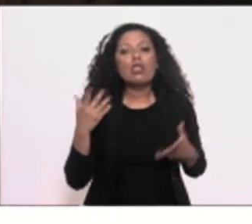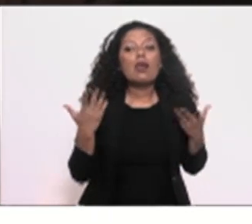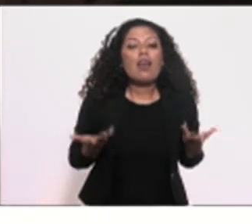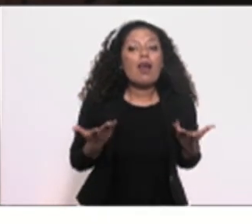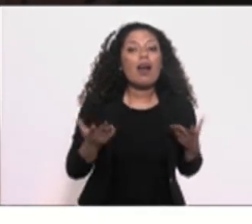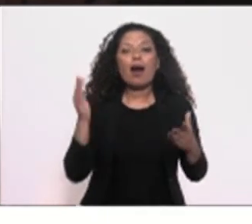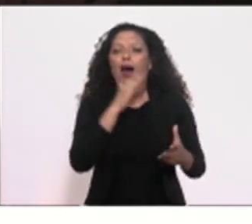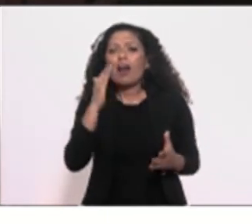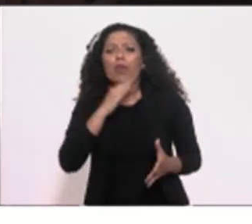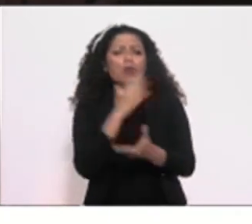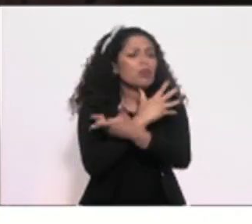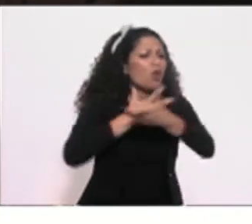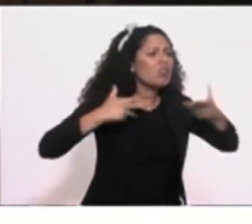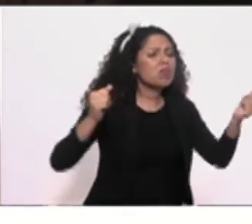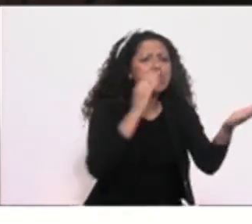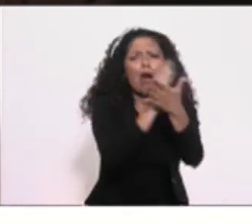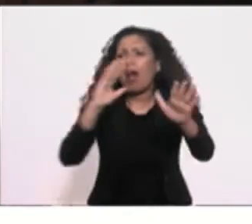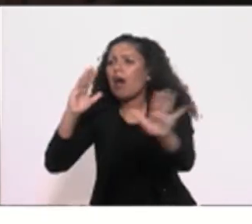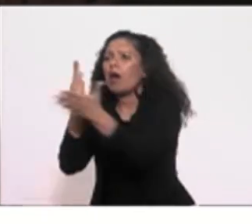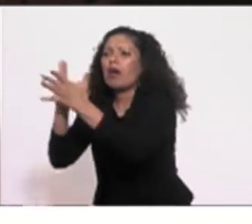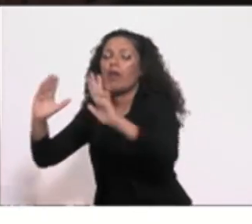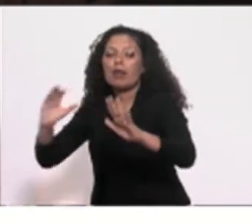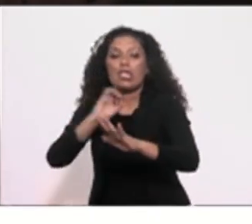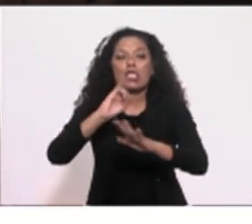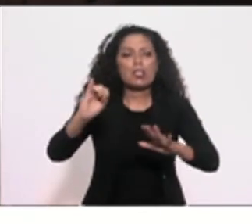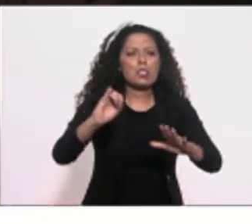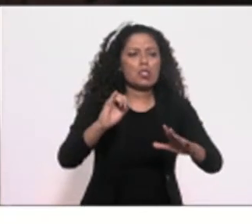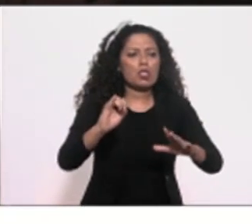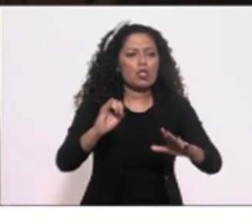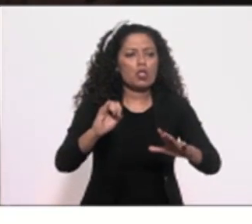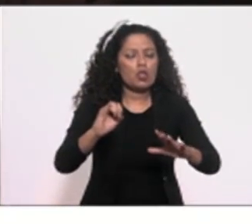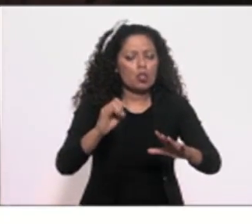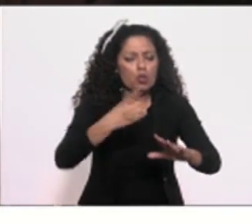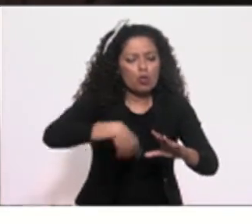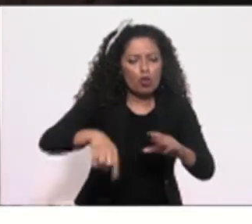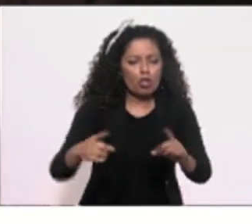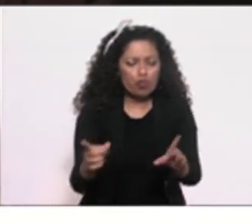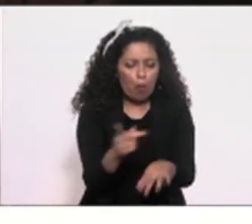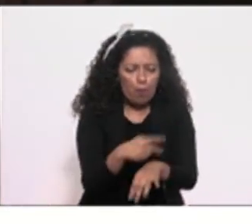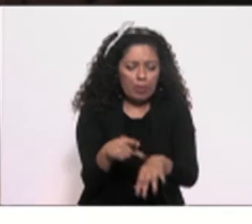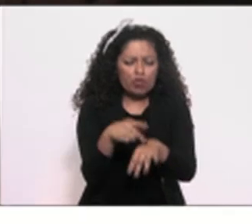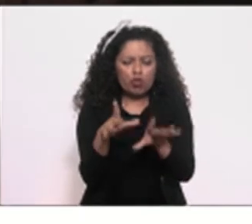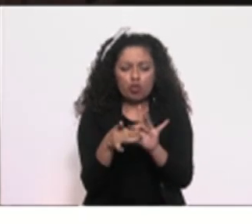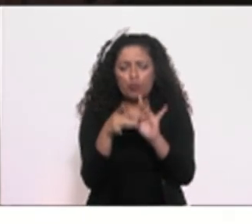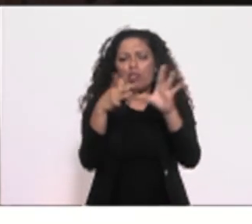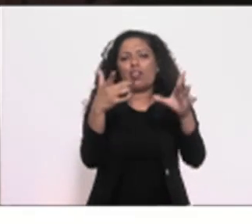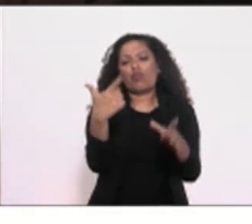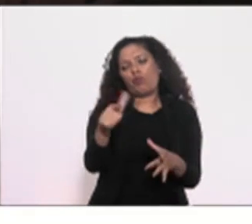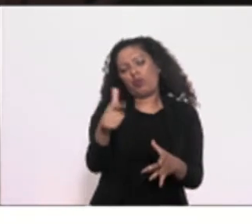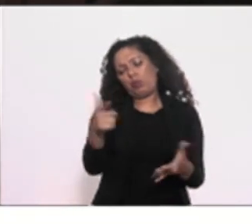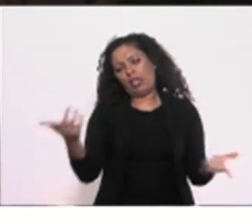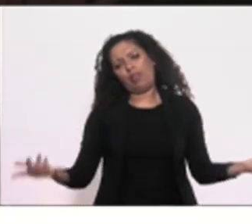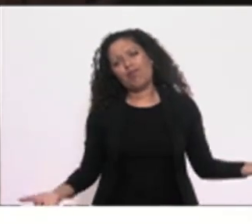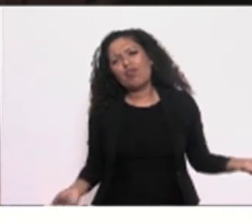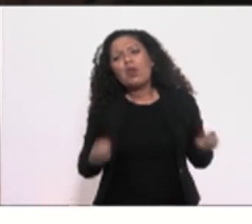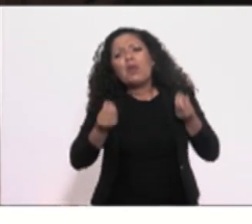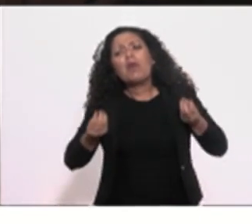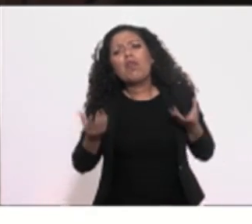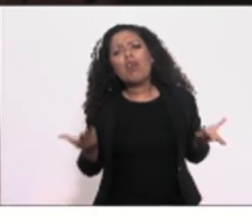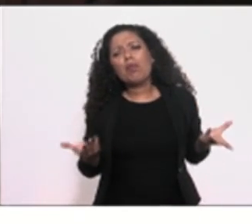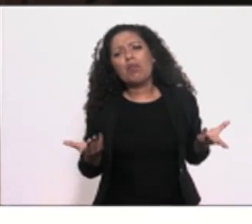processos através de regime de exceção. Aí fico me lembrando,